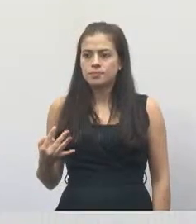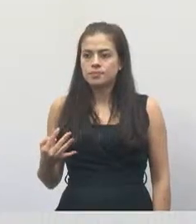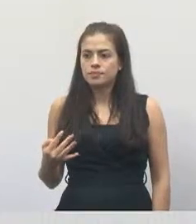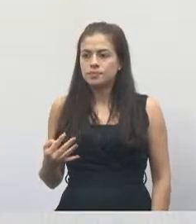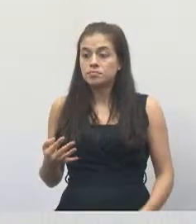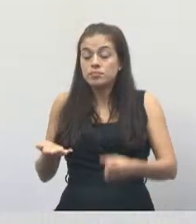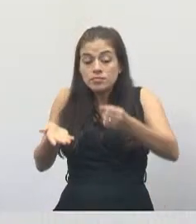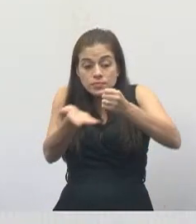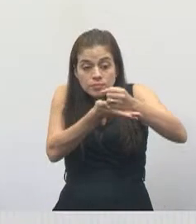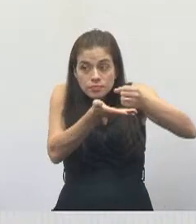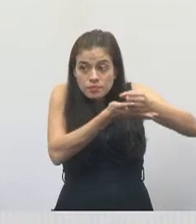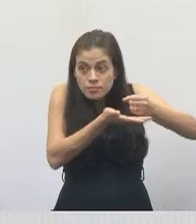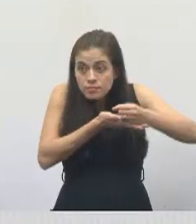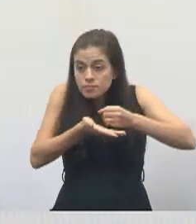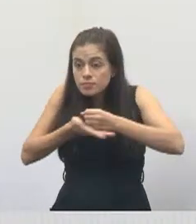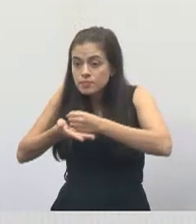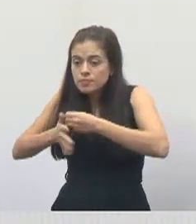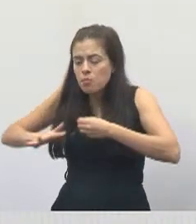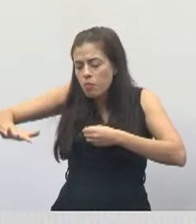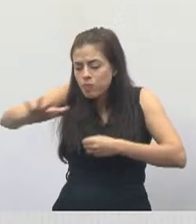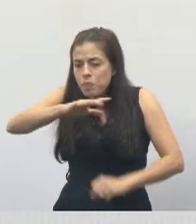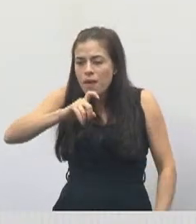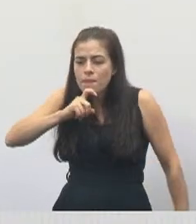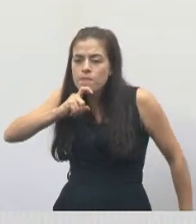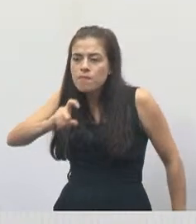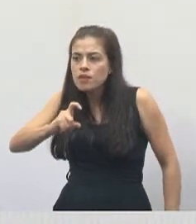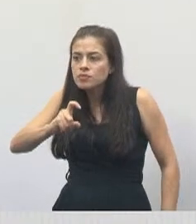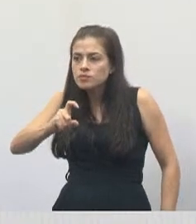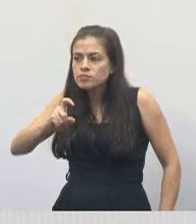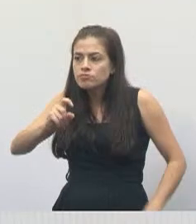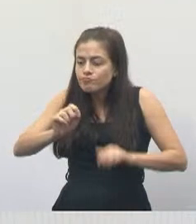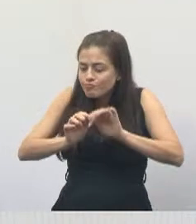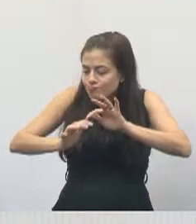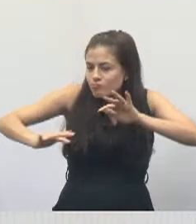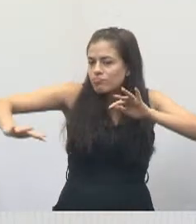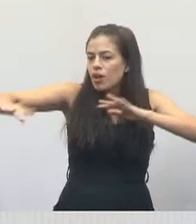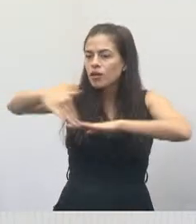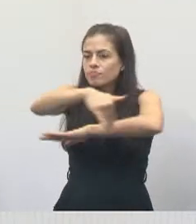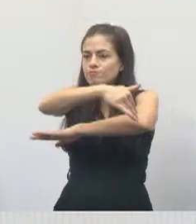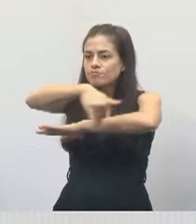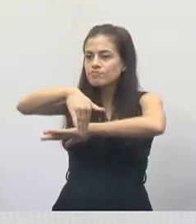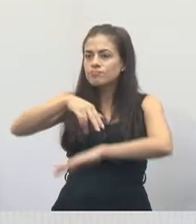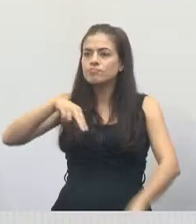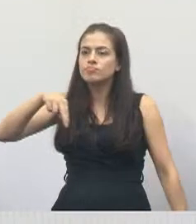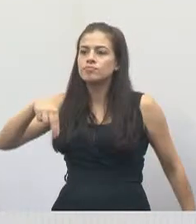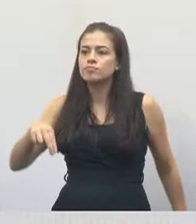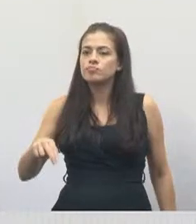Capina, na área verde, na extensão da Avenida